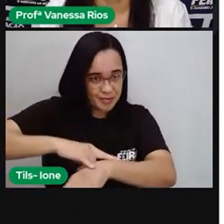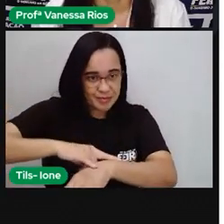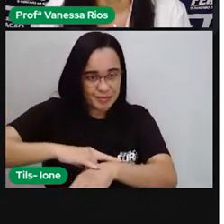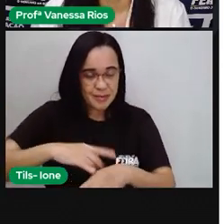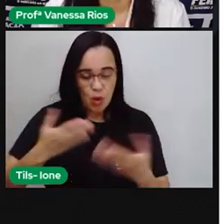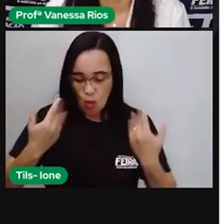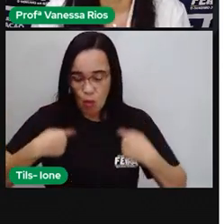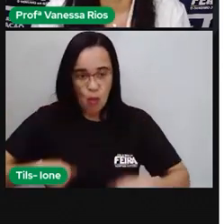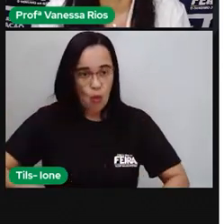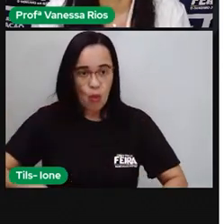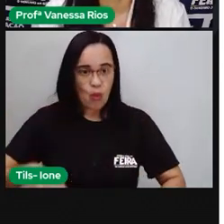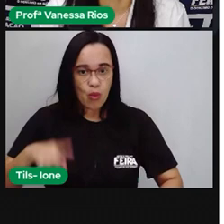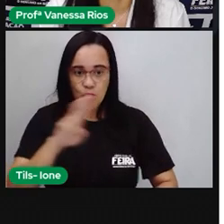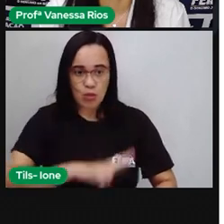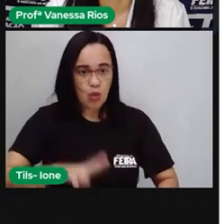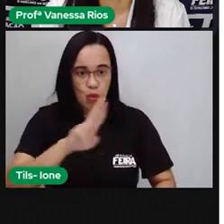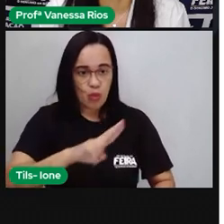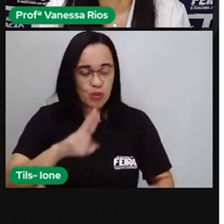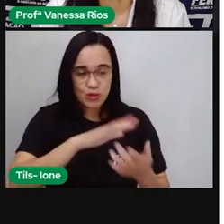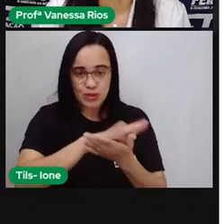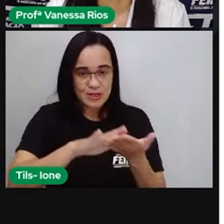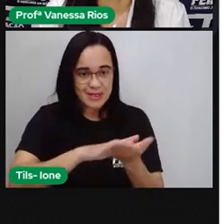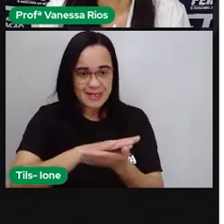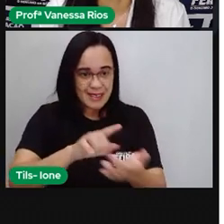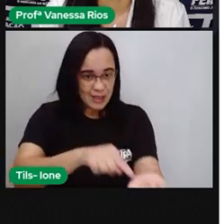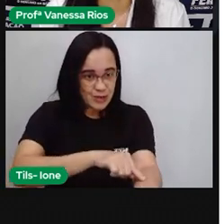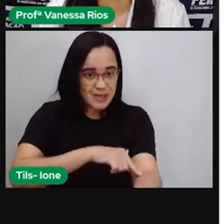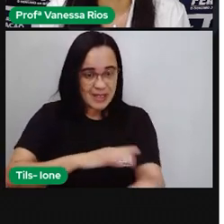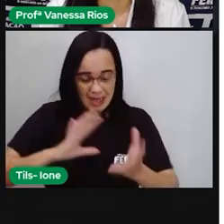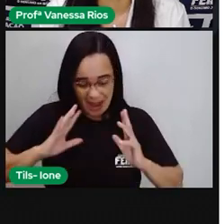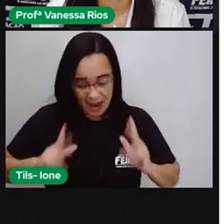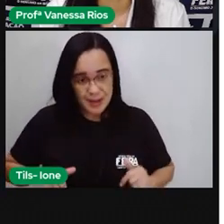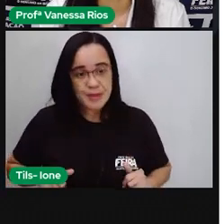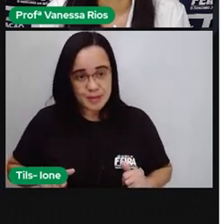do sangue. A horta.